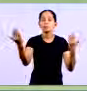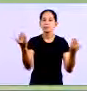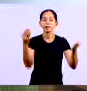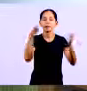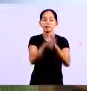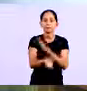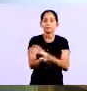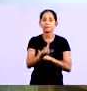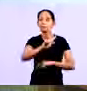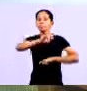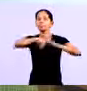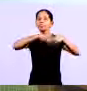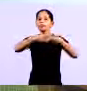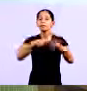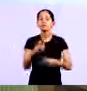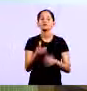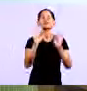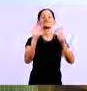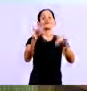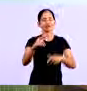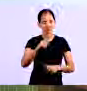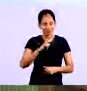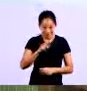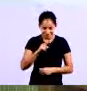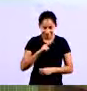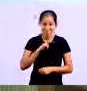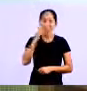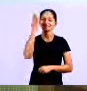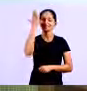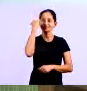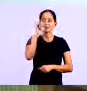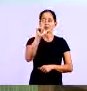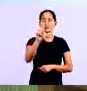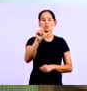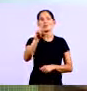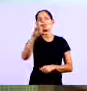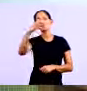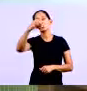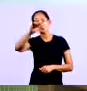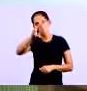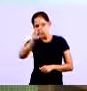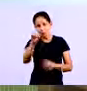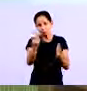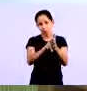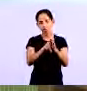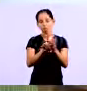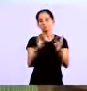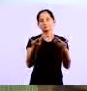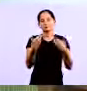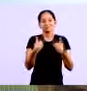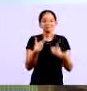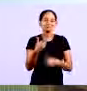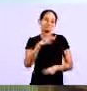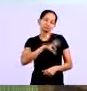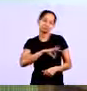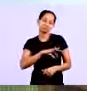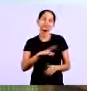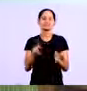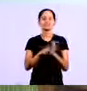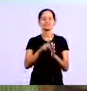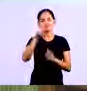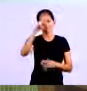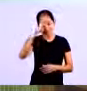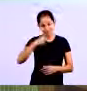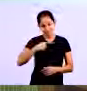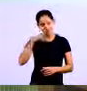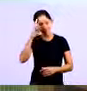recebendo Tá me lançando O faturamento Automaticamente Eu já tenho O faturamento pronto ali E o meu E as minhas despesas E o meu lucro também